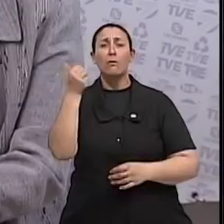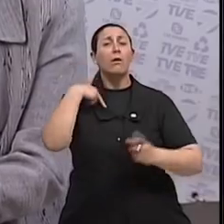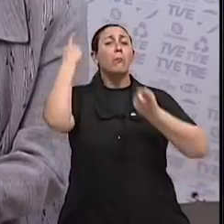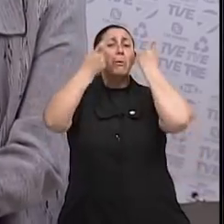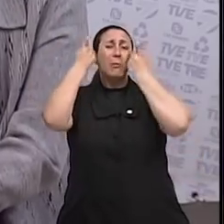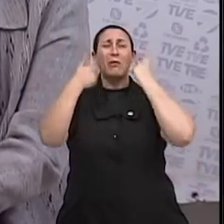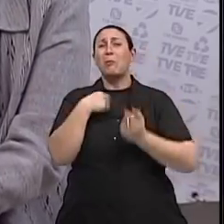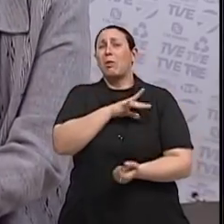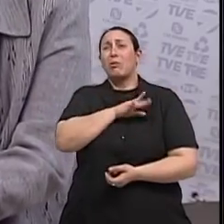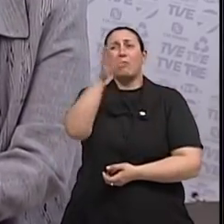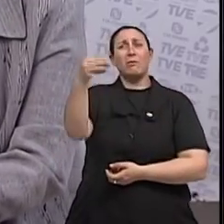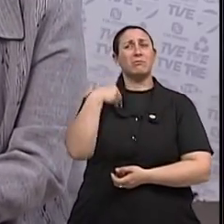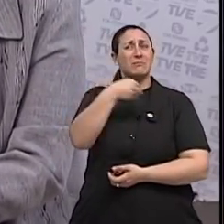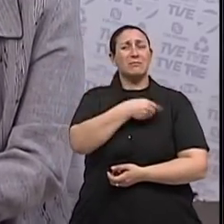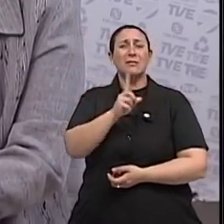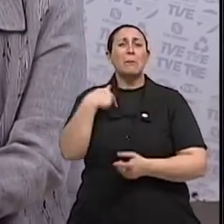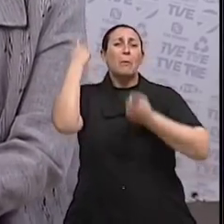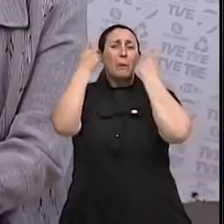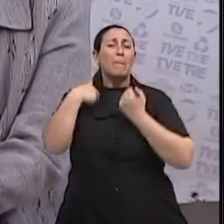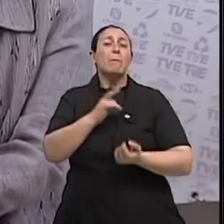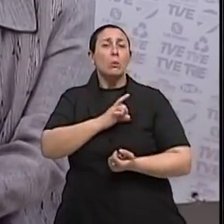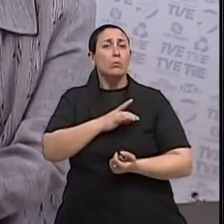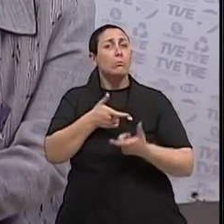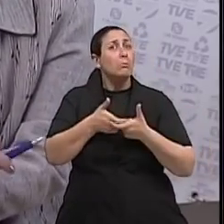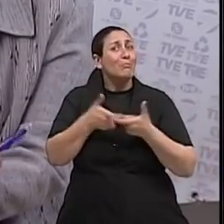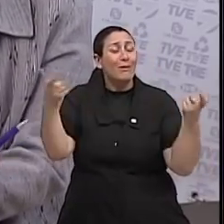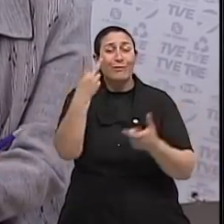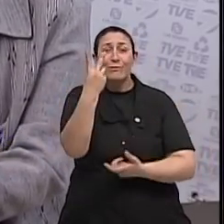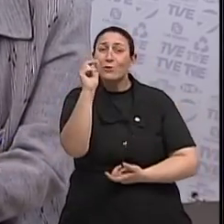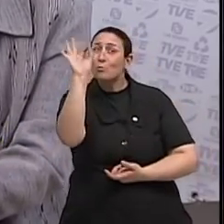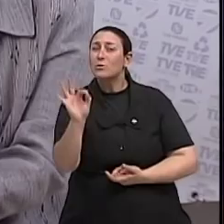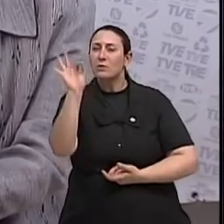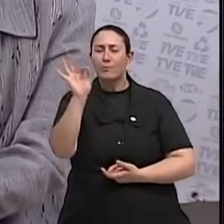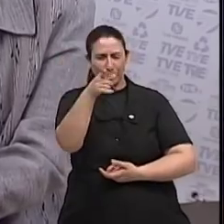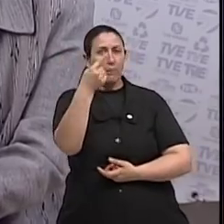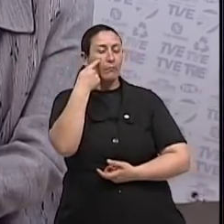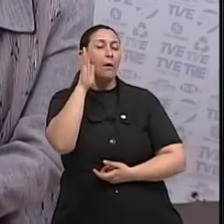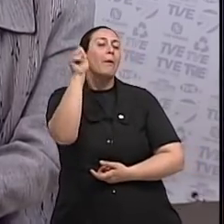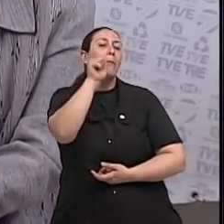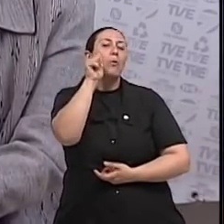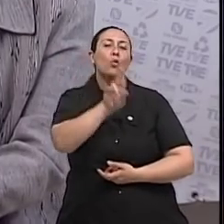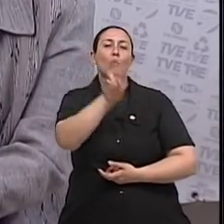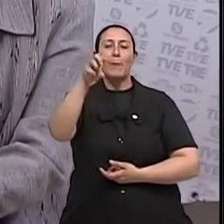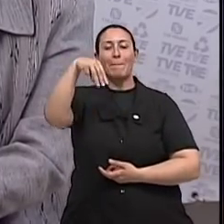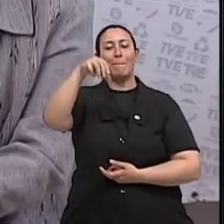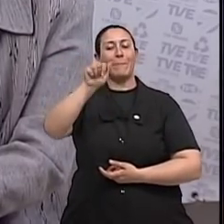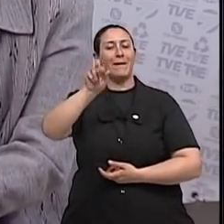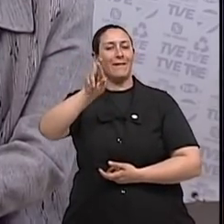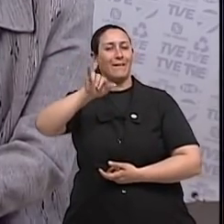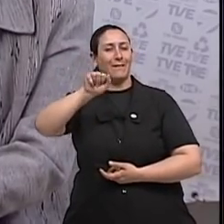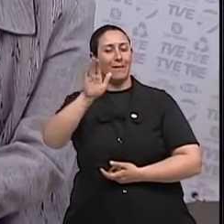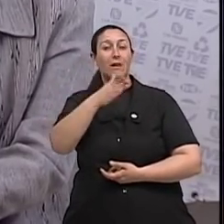que vão ser detectadas com câncer. Conhecer a história, então, da Maria Luísa, agora, a Malu, a gente vai ver como um caso.